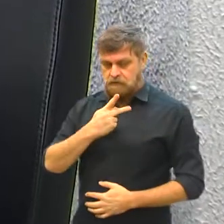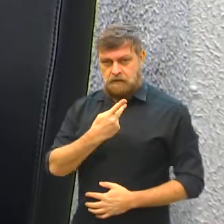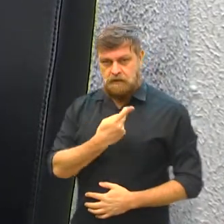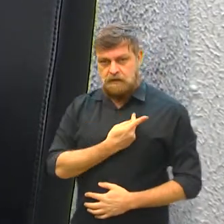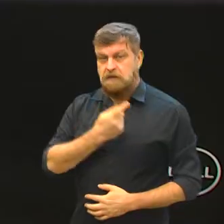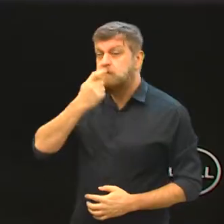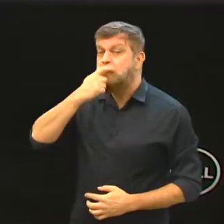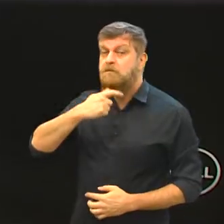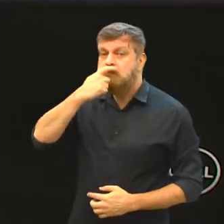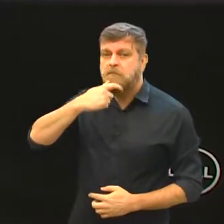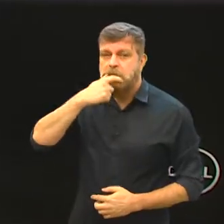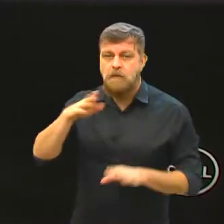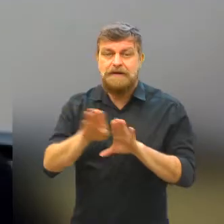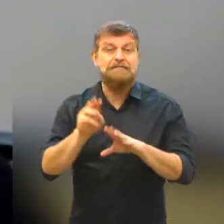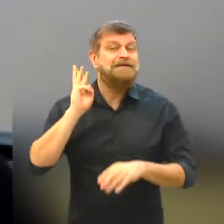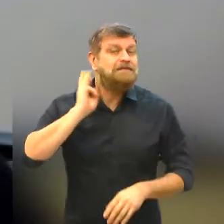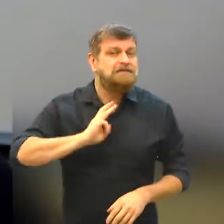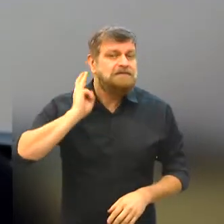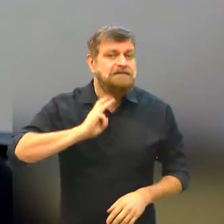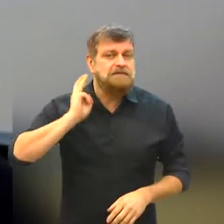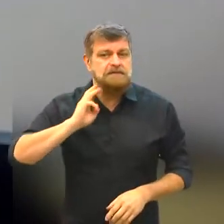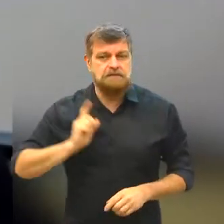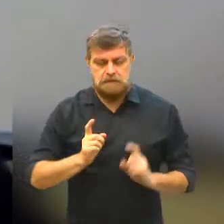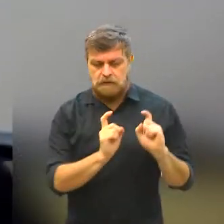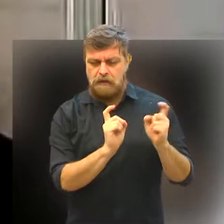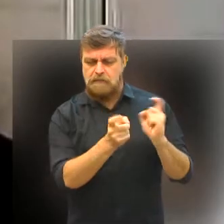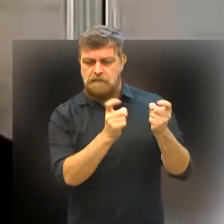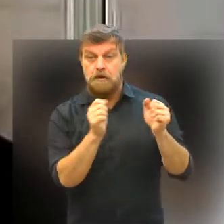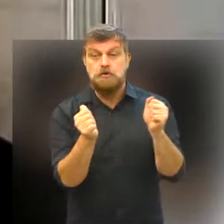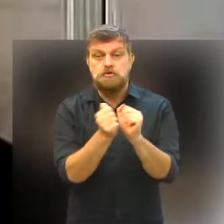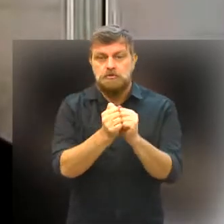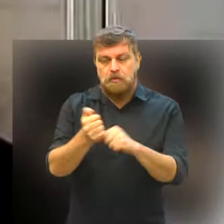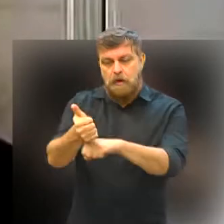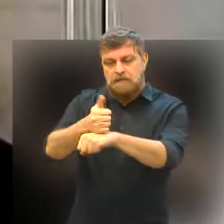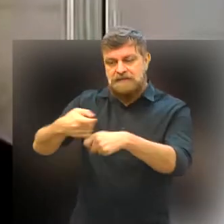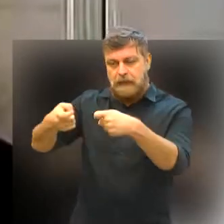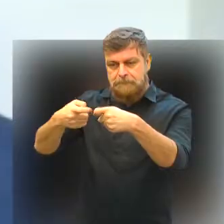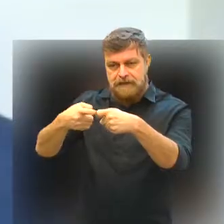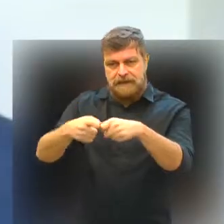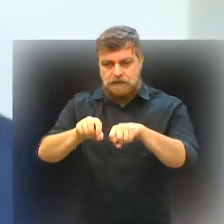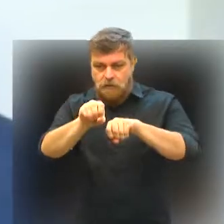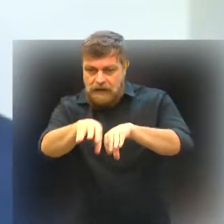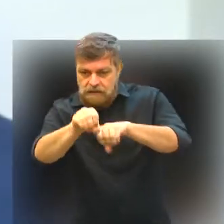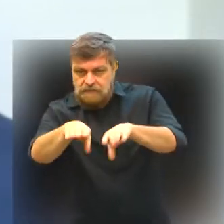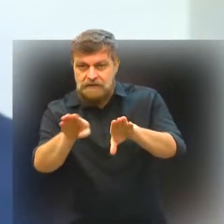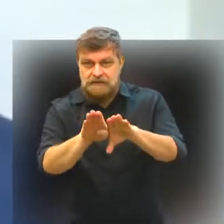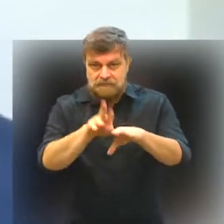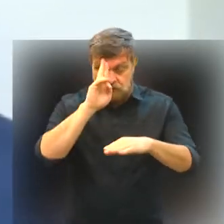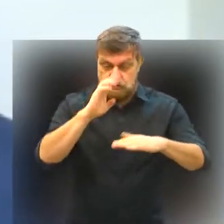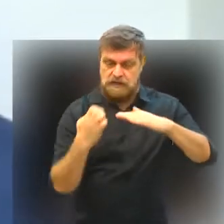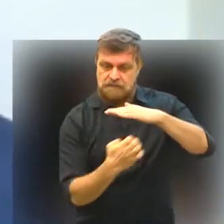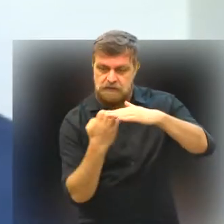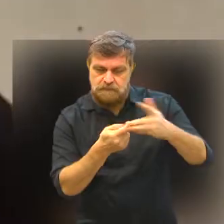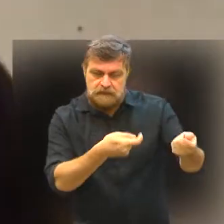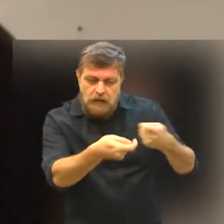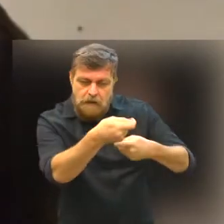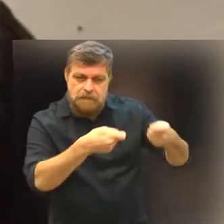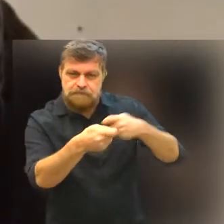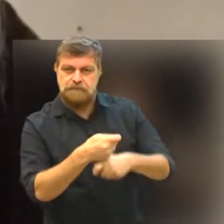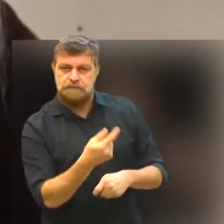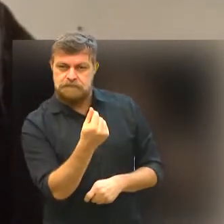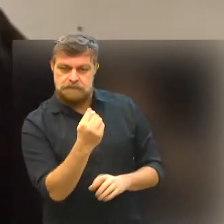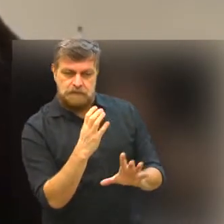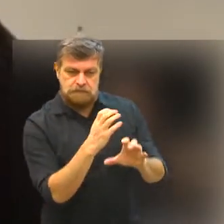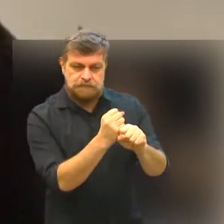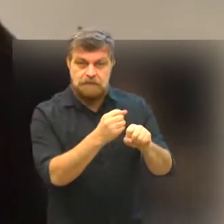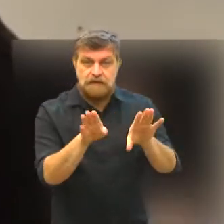Paulo Haddad, Marrom Cunha e Cecílio Santos, se reuniram com médicos, educadores, empresários, comerciantes,